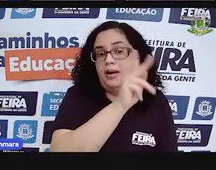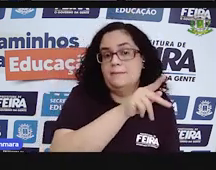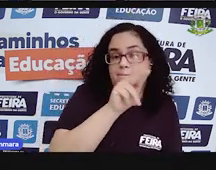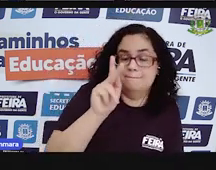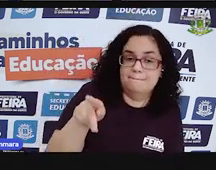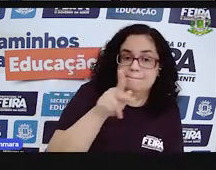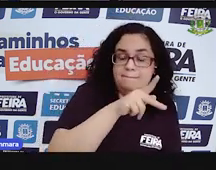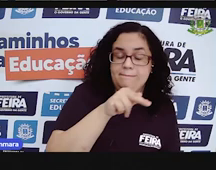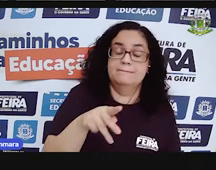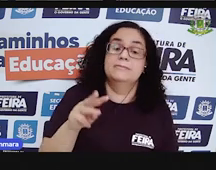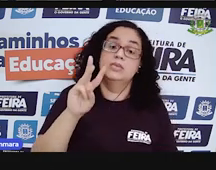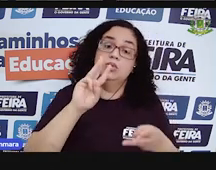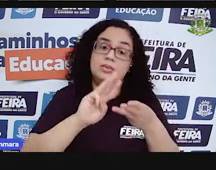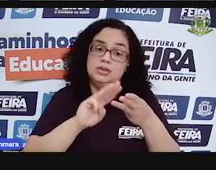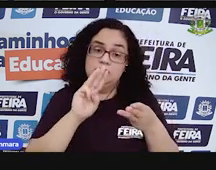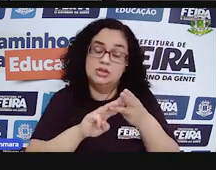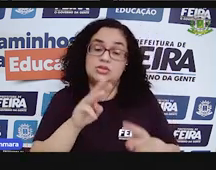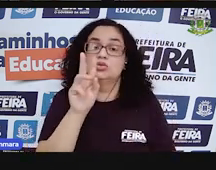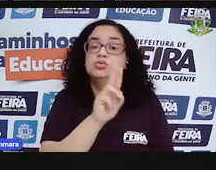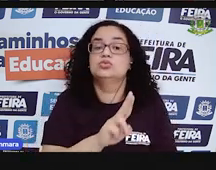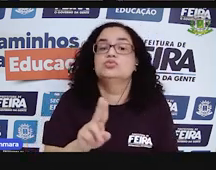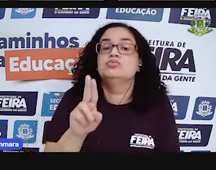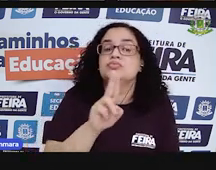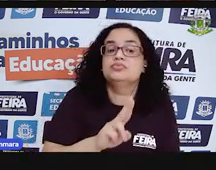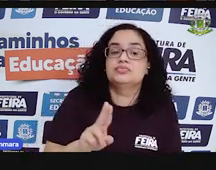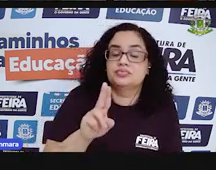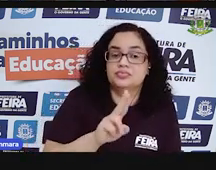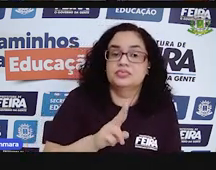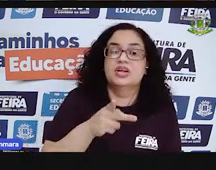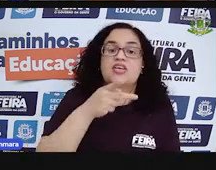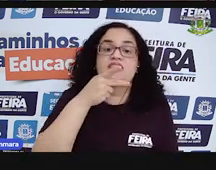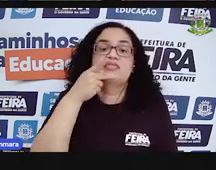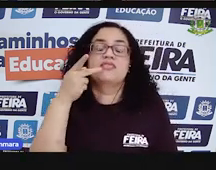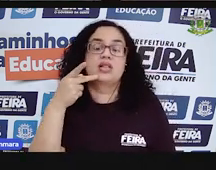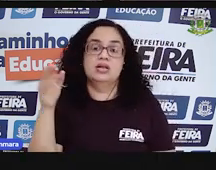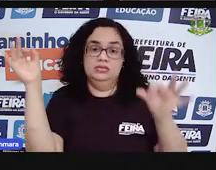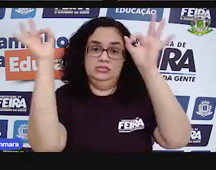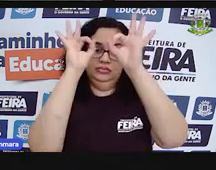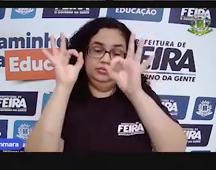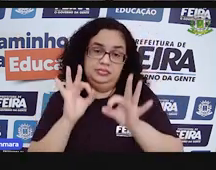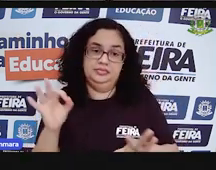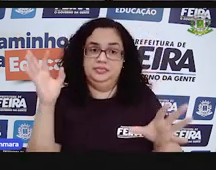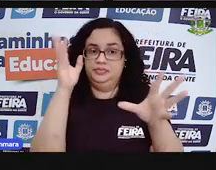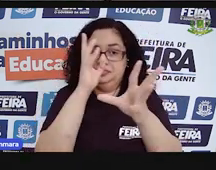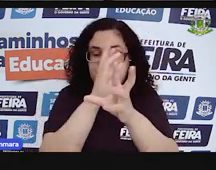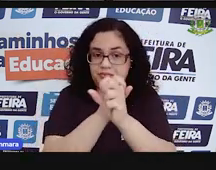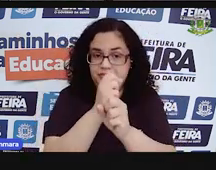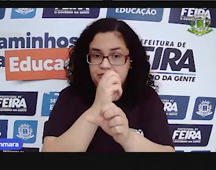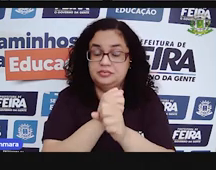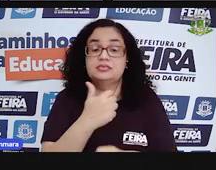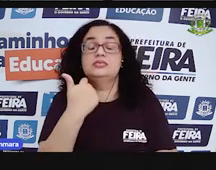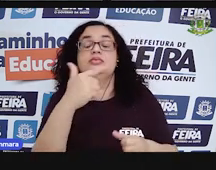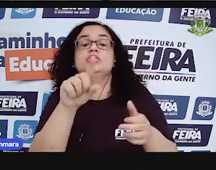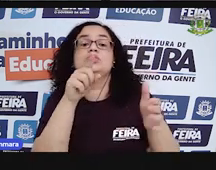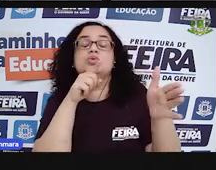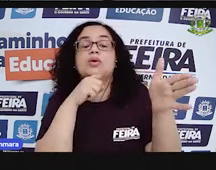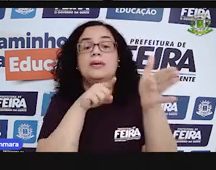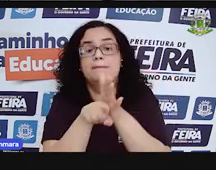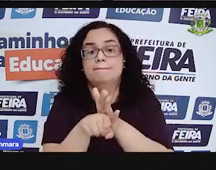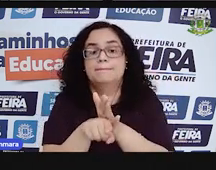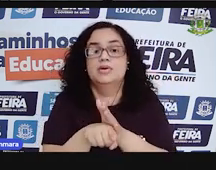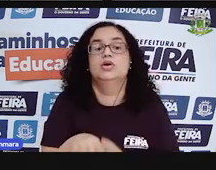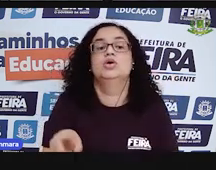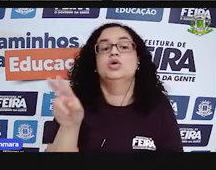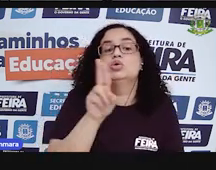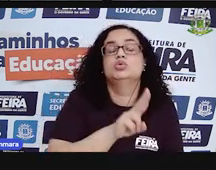e professoras de matemática usam, a forma como se fala para armar a conta. E a outra pergunta era para a